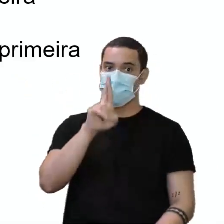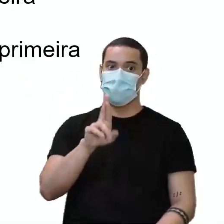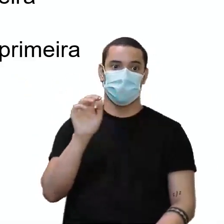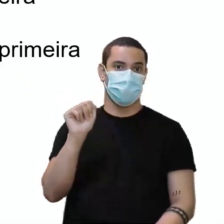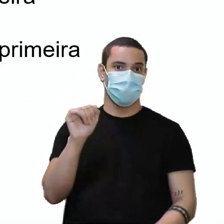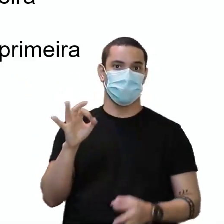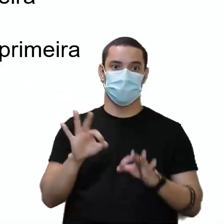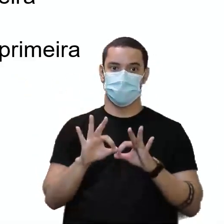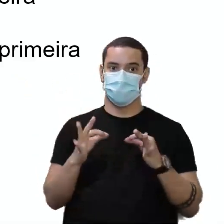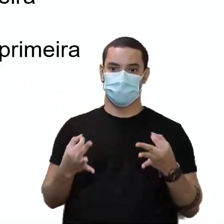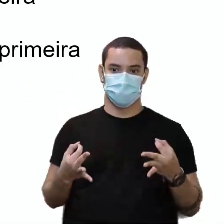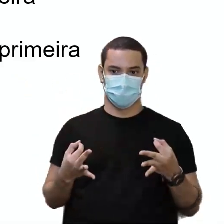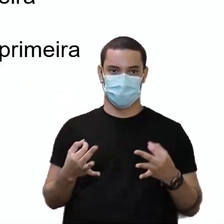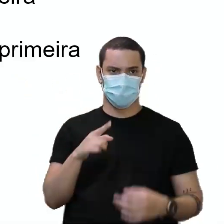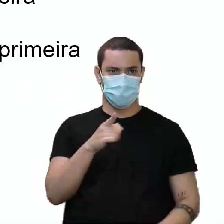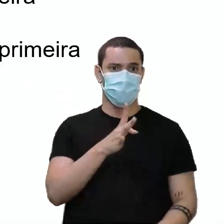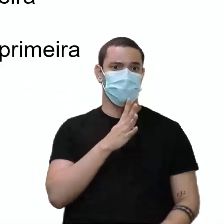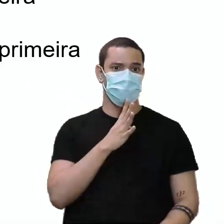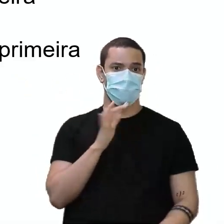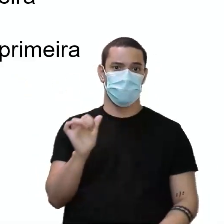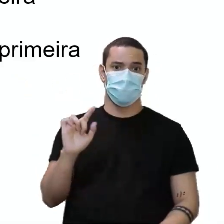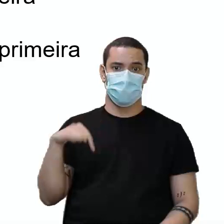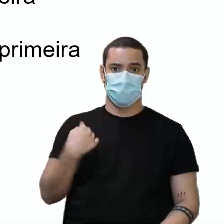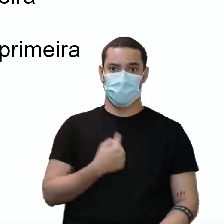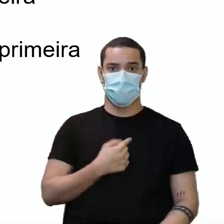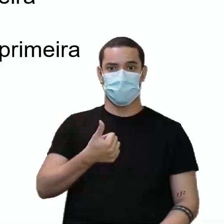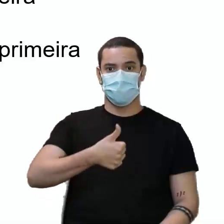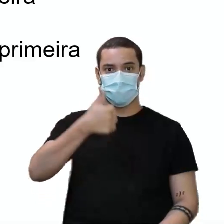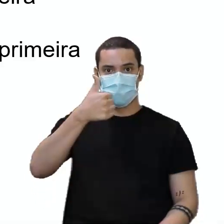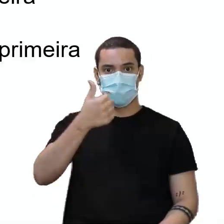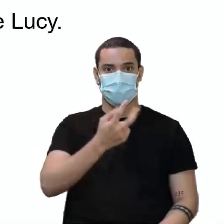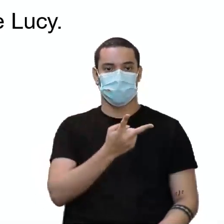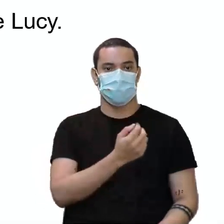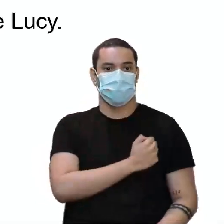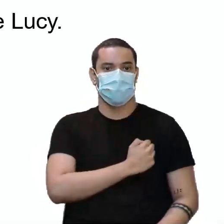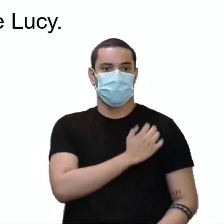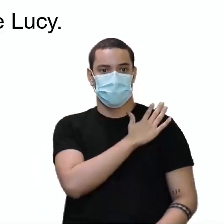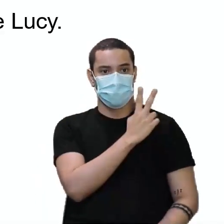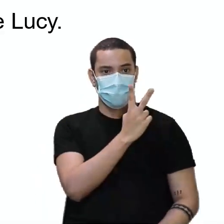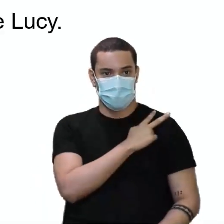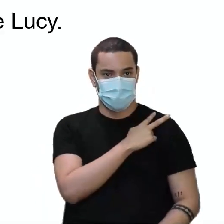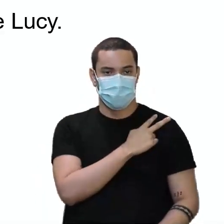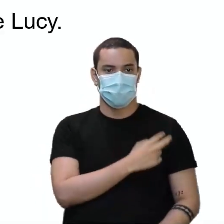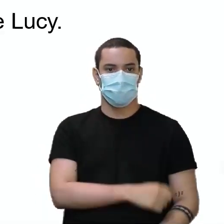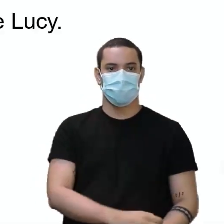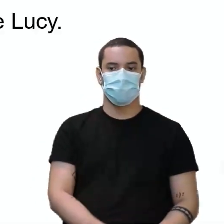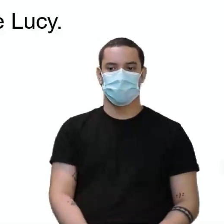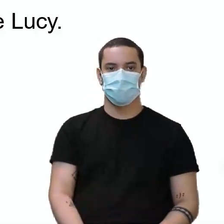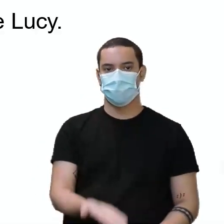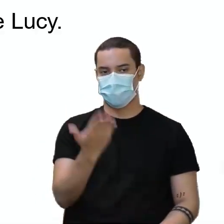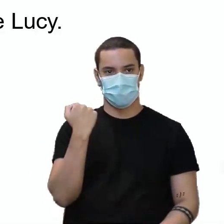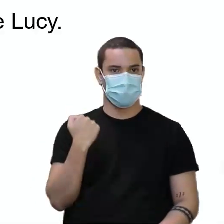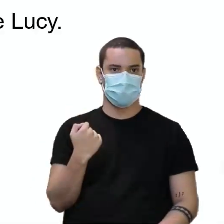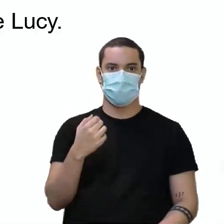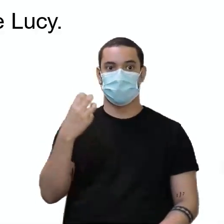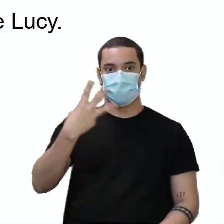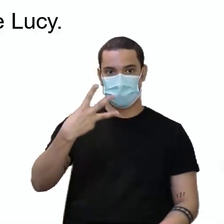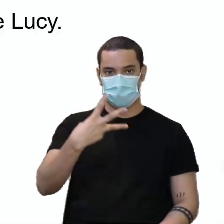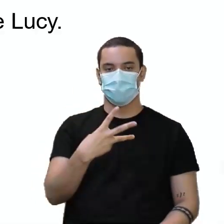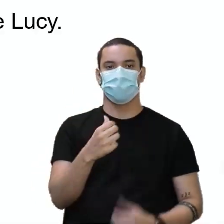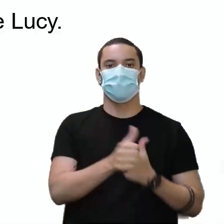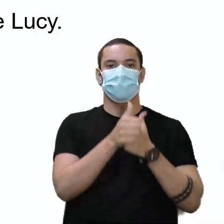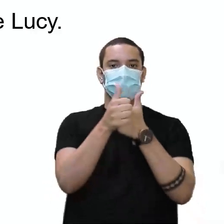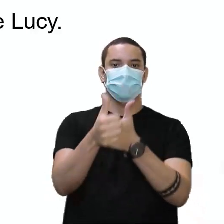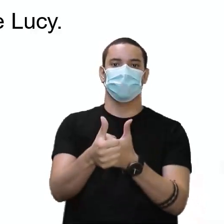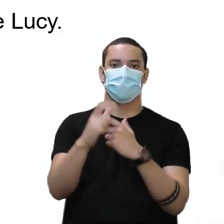correta, bem simples. Você conheceu a nossa primeira sargento. Vamos para a próxima. Três. De acordo com